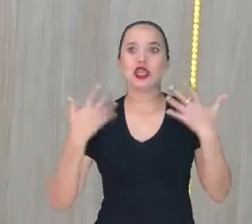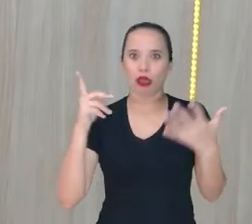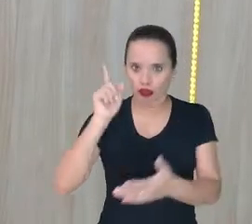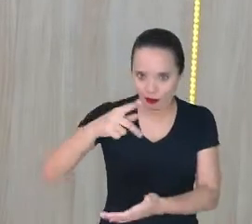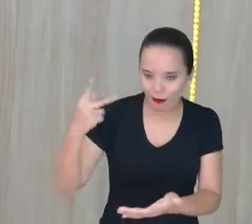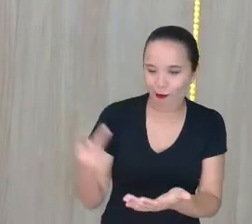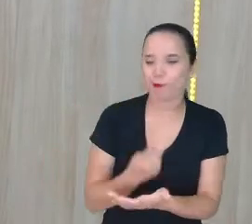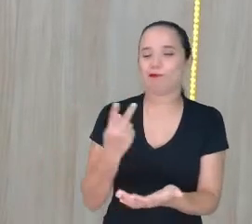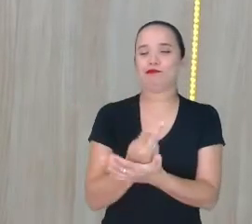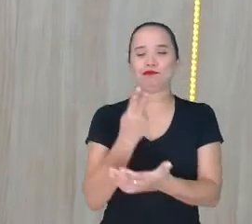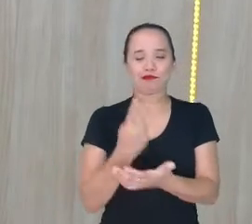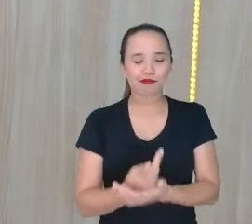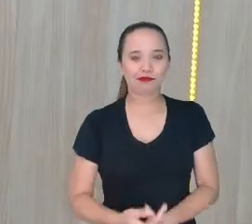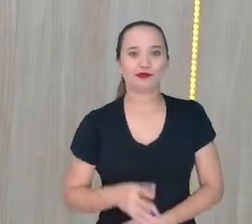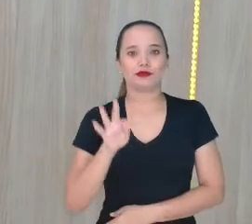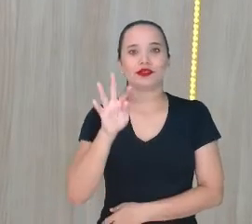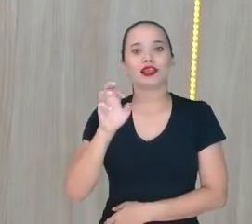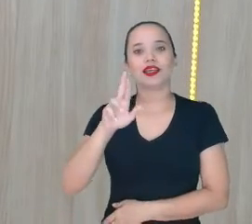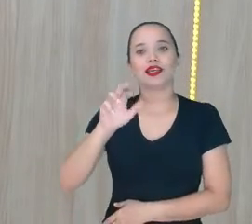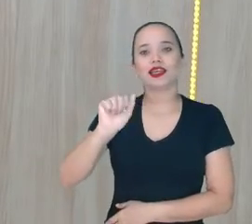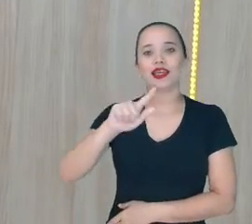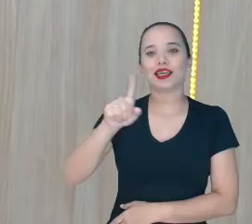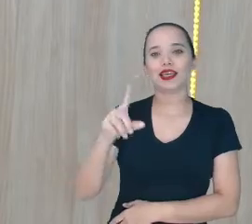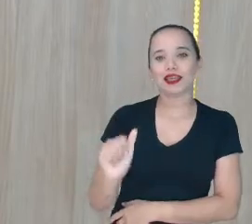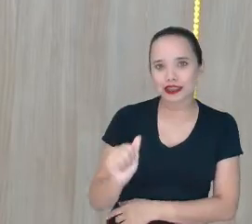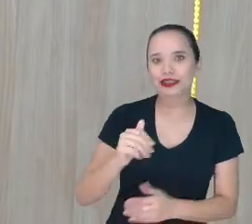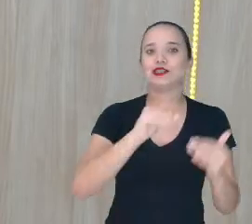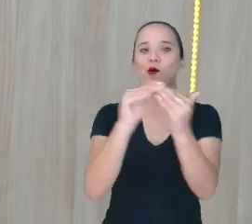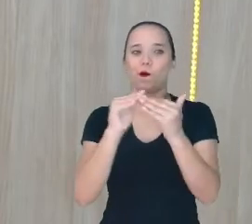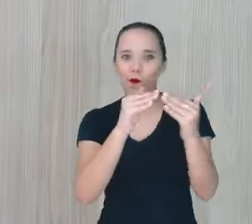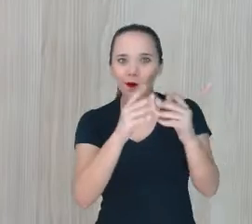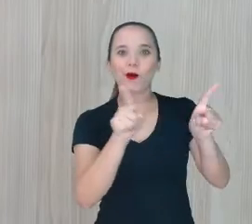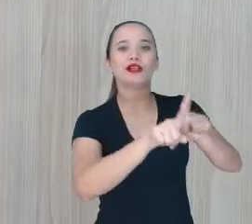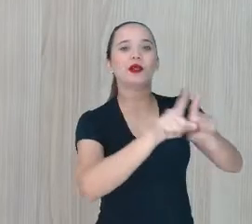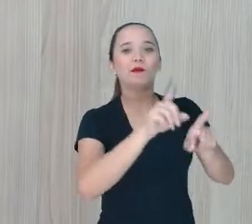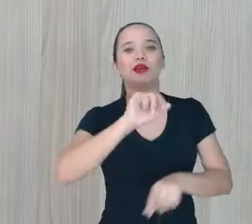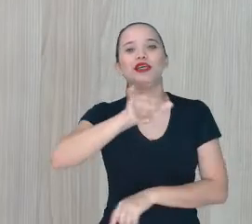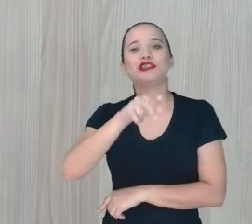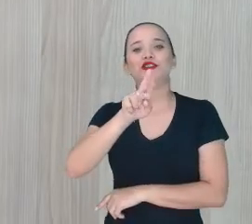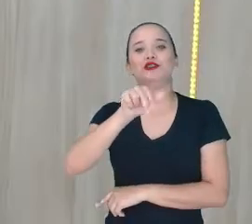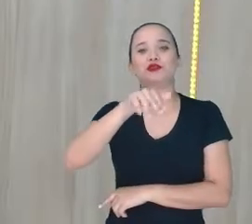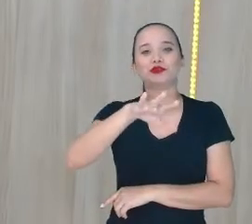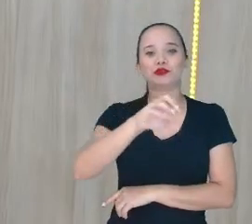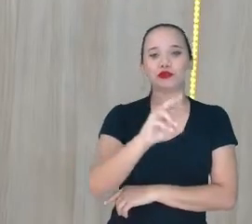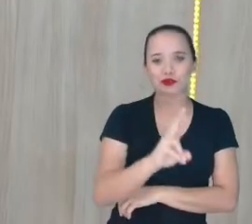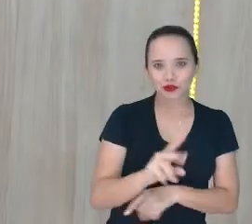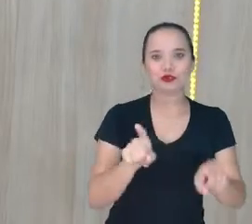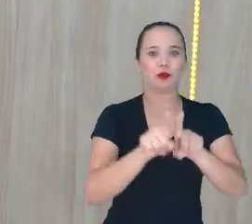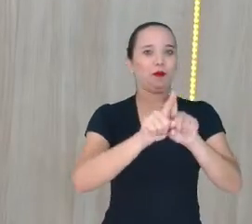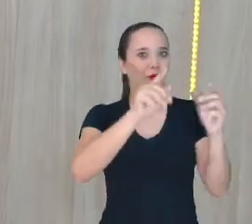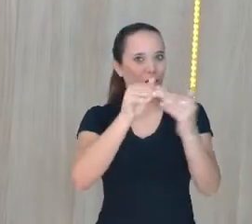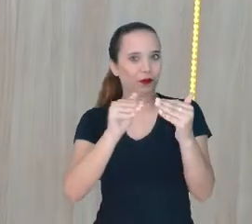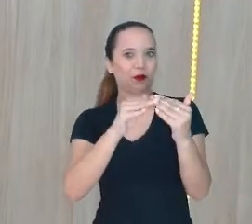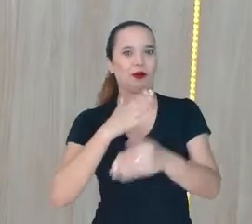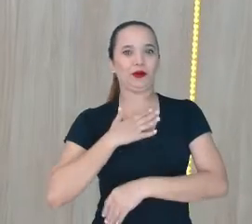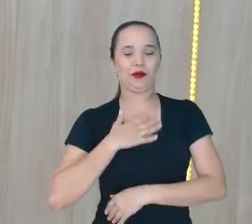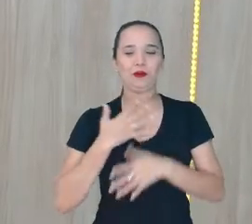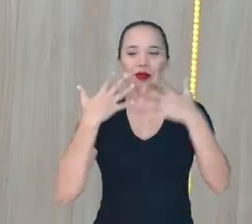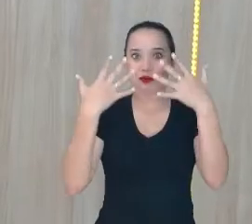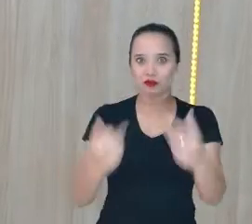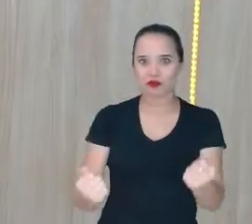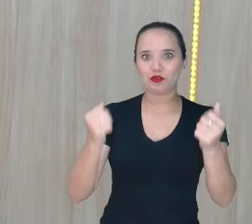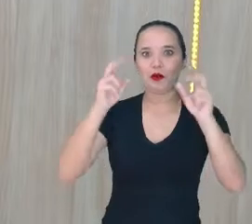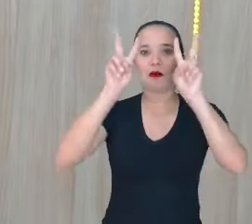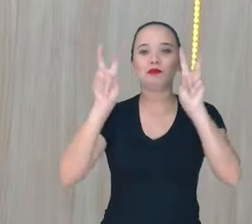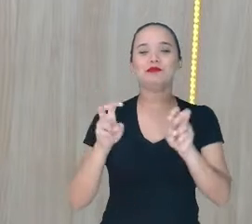Erradíssimo Tá vendo? Tereza concorda comigo E Juninho também Viu? É isso aí Vamos embora Trabalhar a questão do respeito